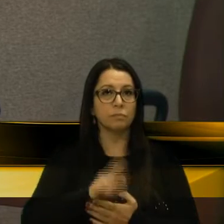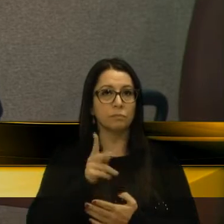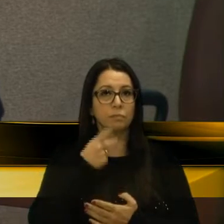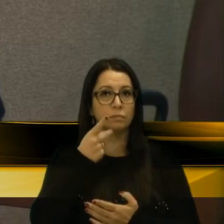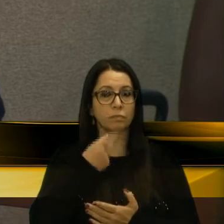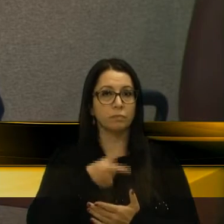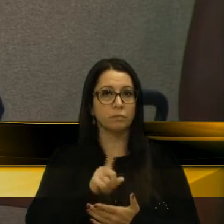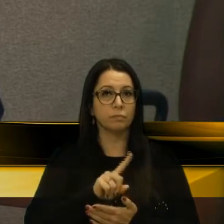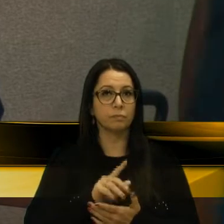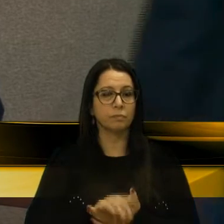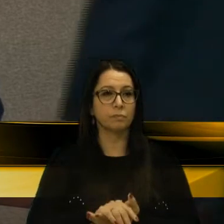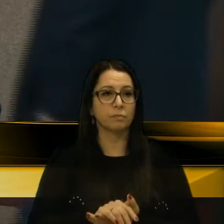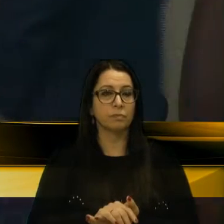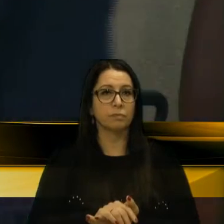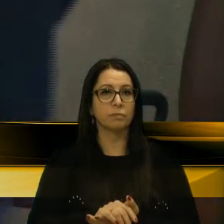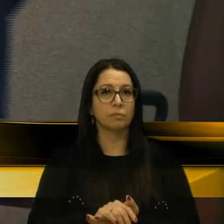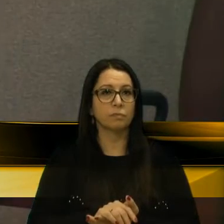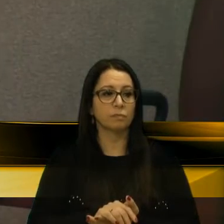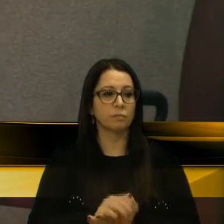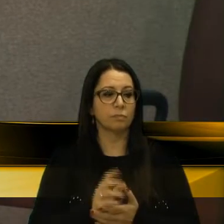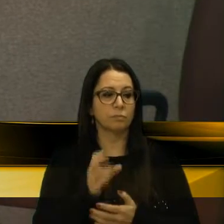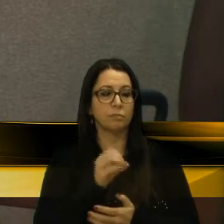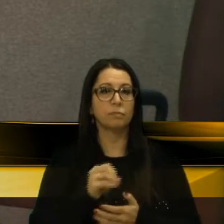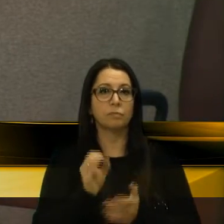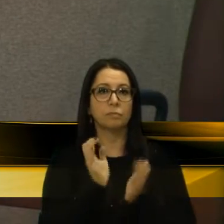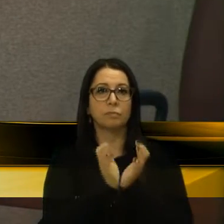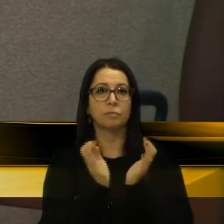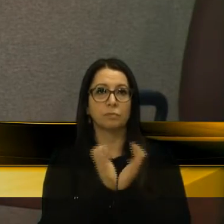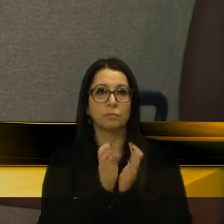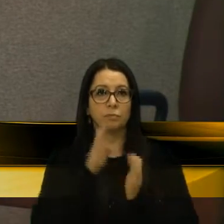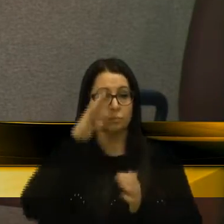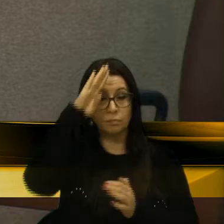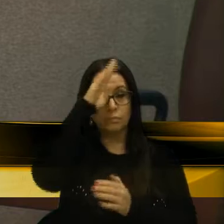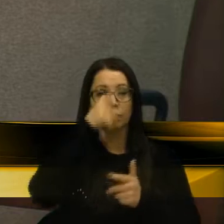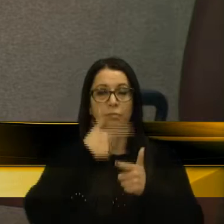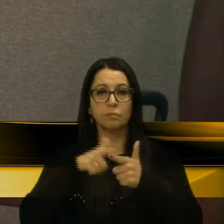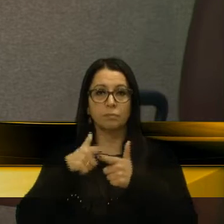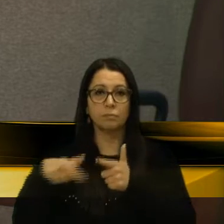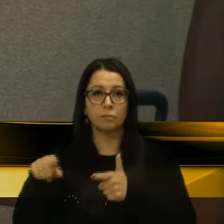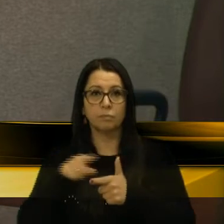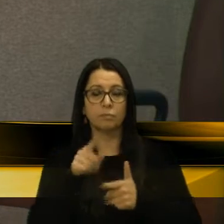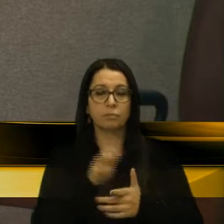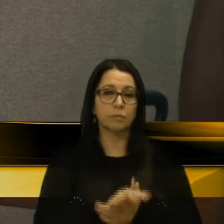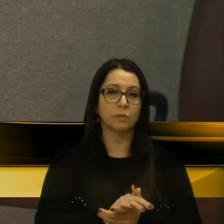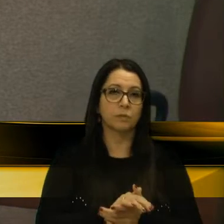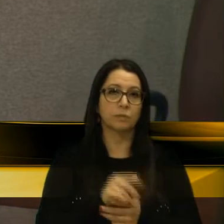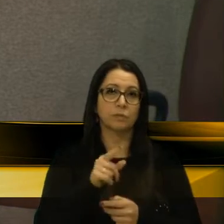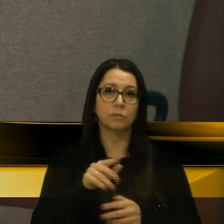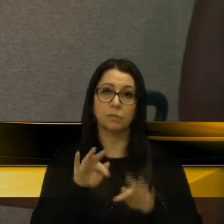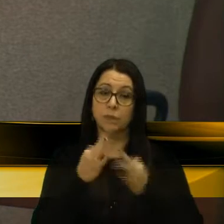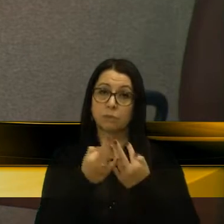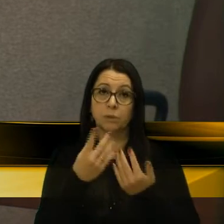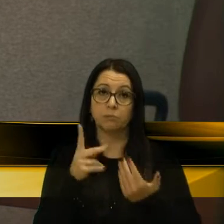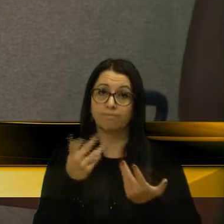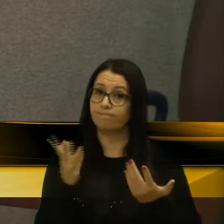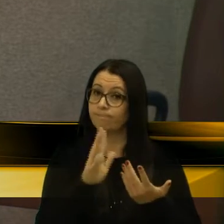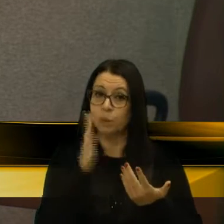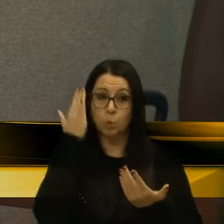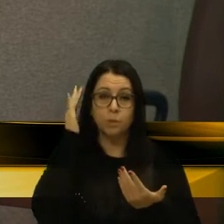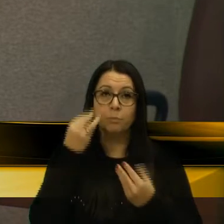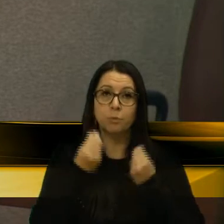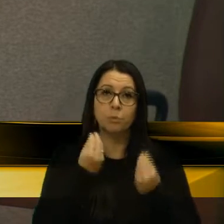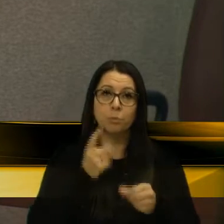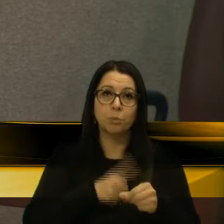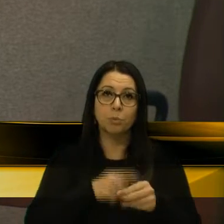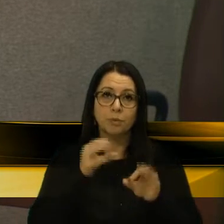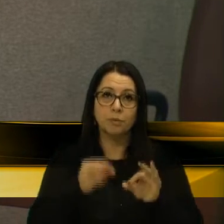esses dias, ele tem uma excelente equipe, Bolsonaro, o problema é que ele e a família dele às vezes não sabem o momento